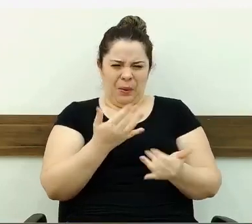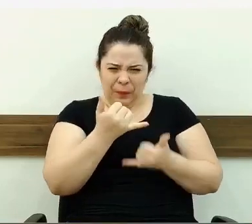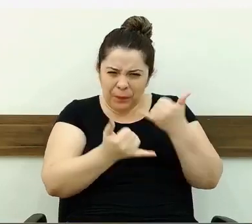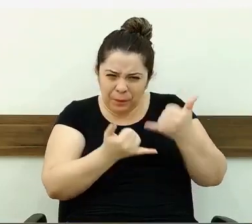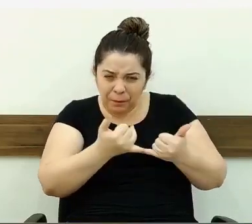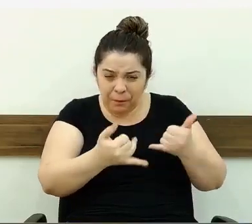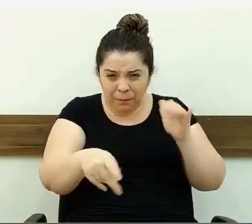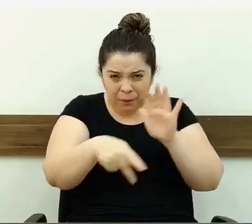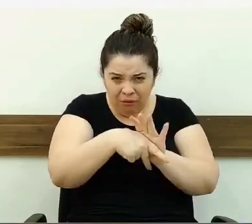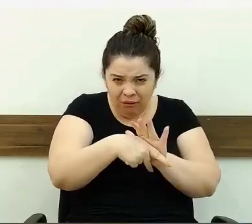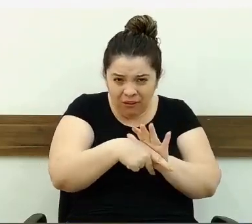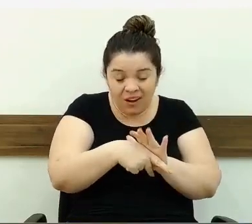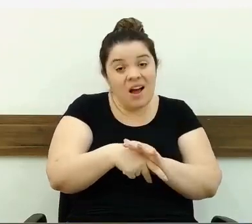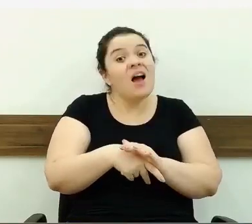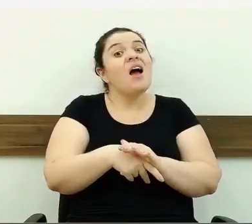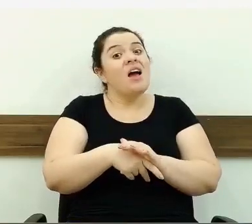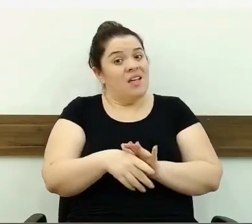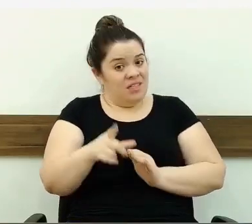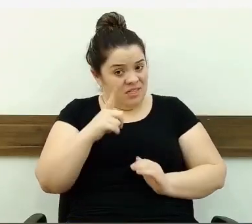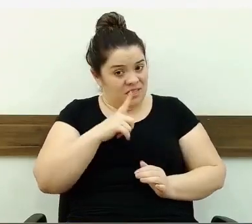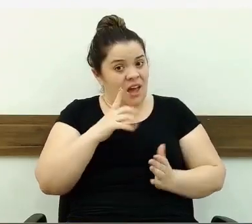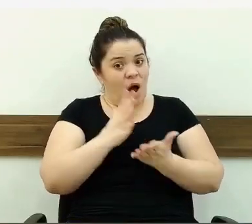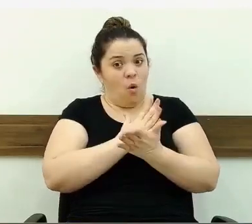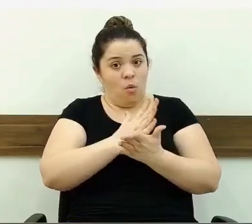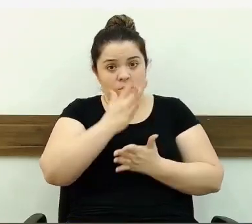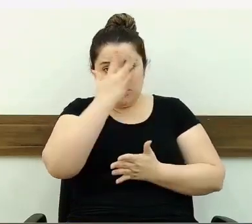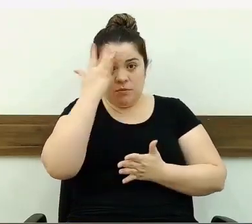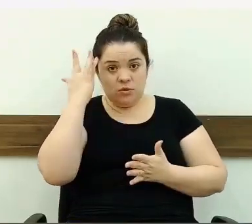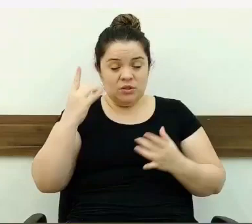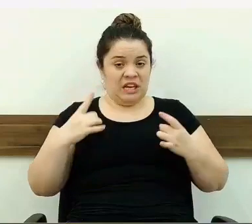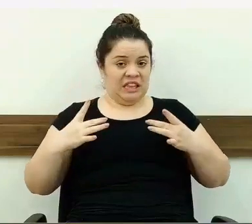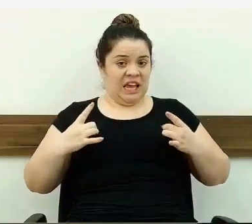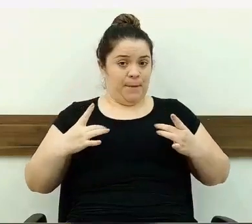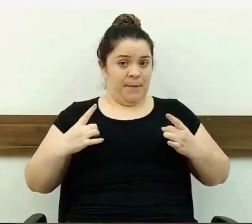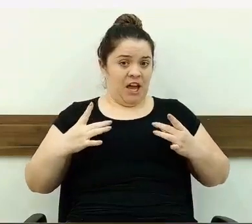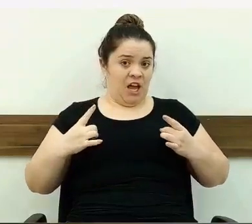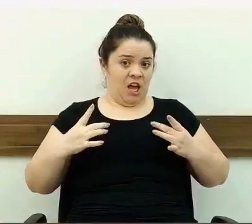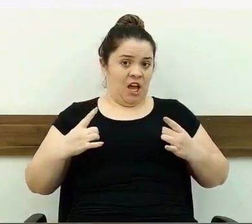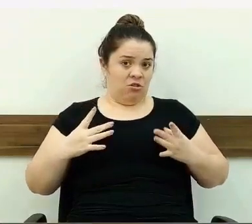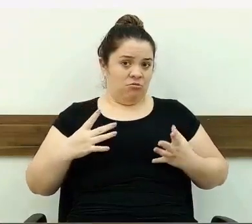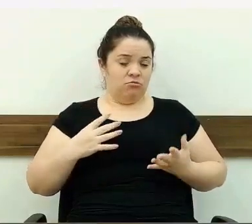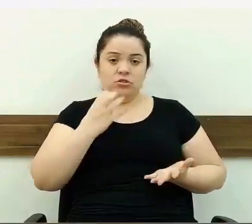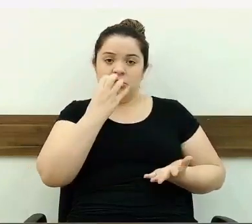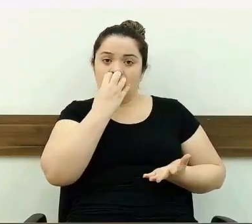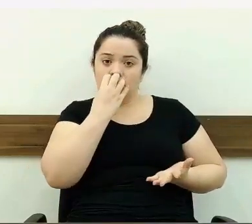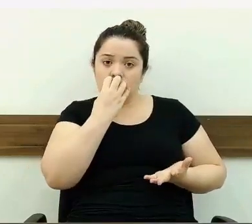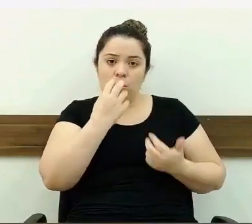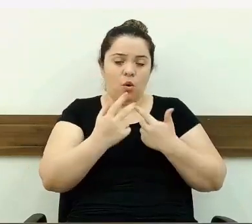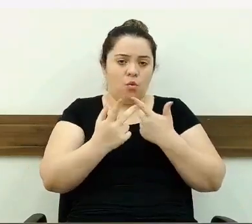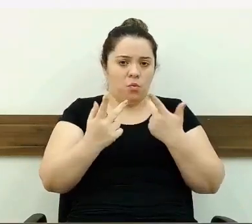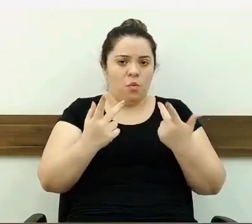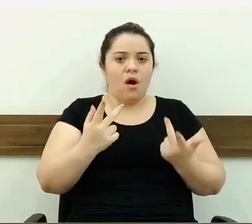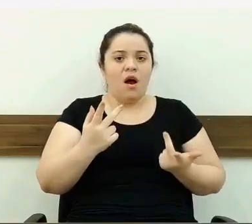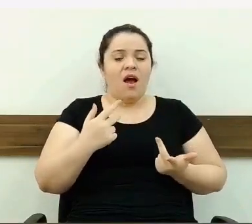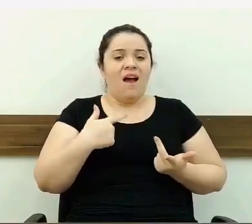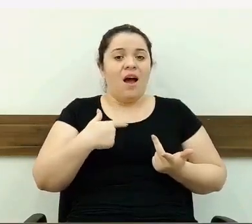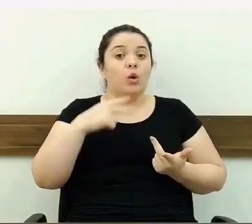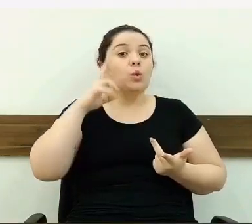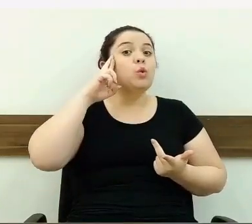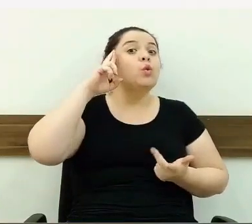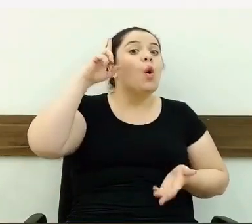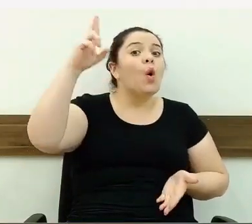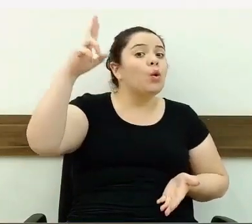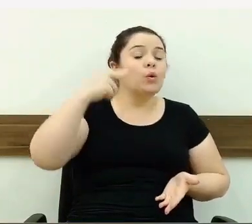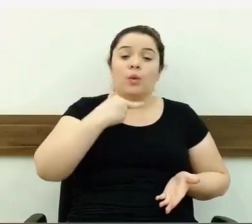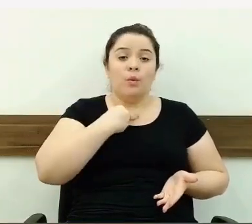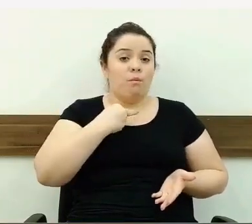tem muitas pessoas que têm medo de animais. E aí, o dono do animal, ele não pode ir nesse lugar.